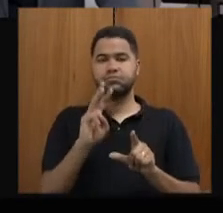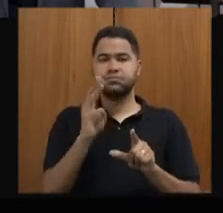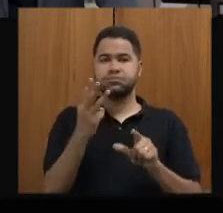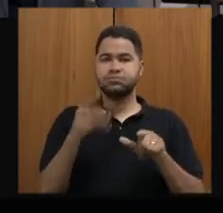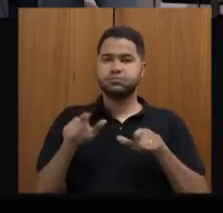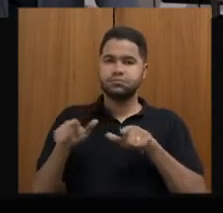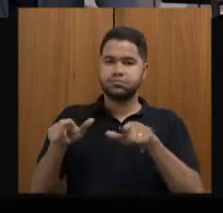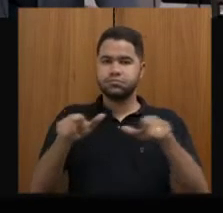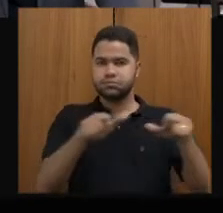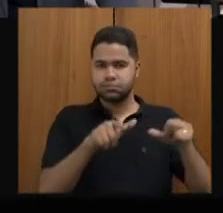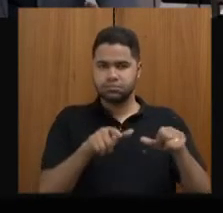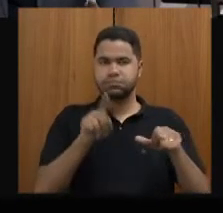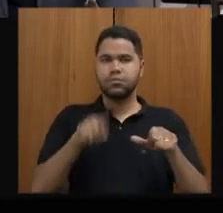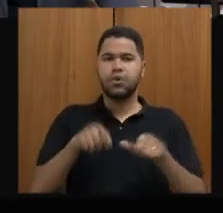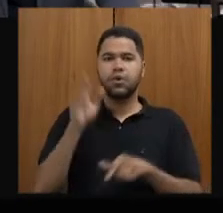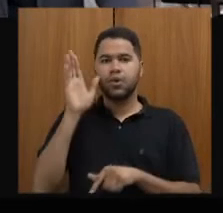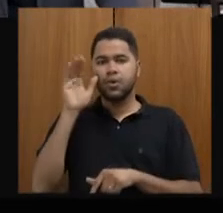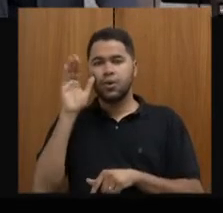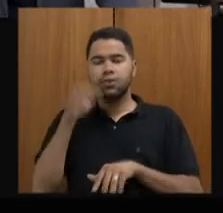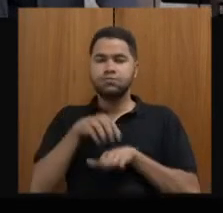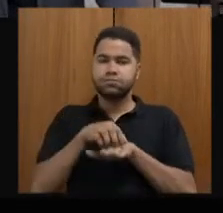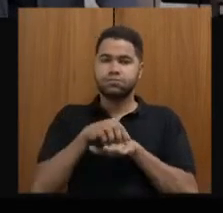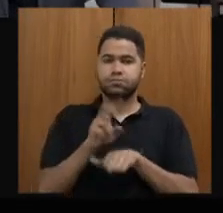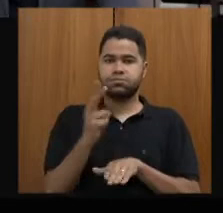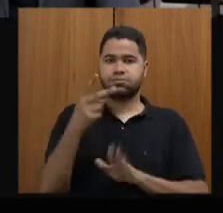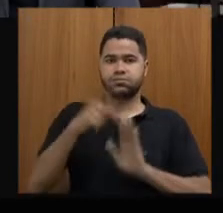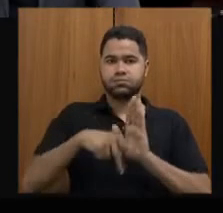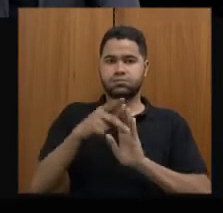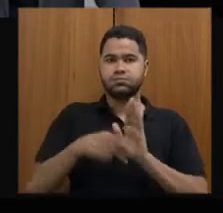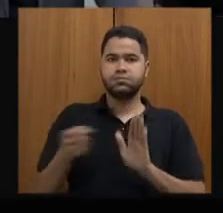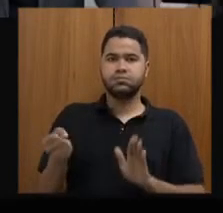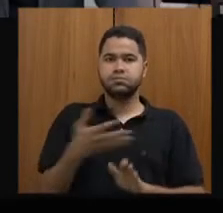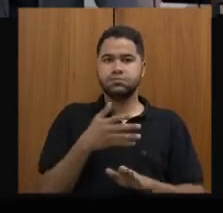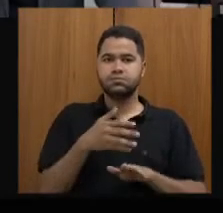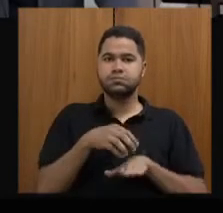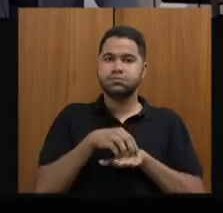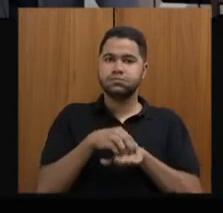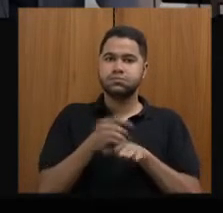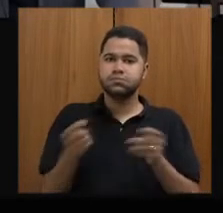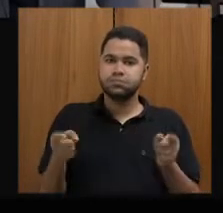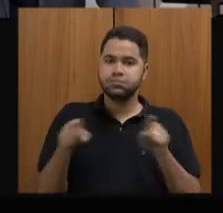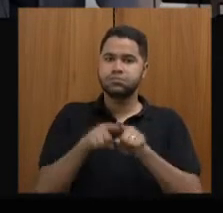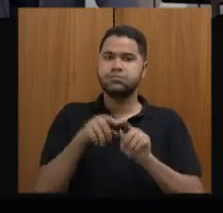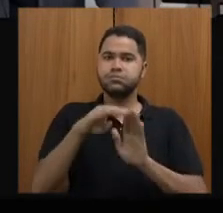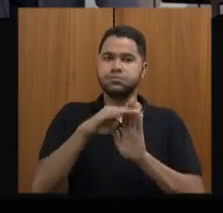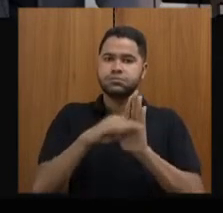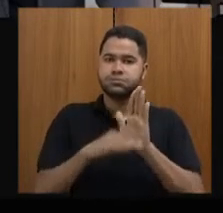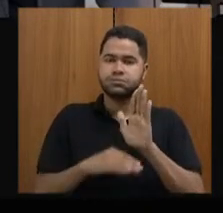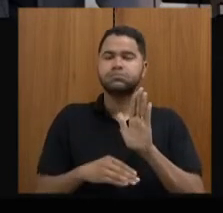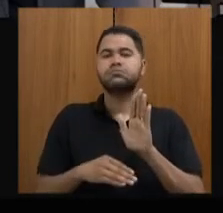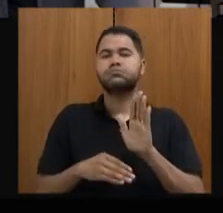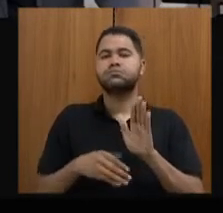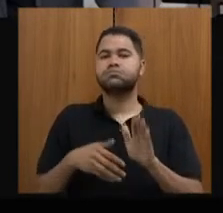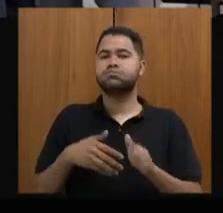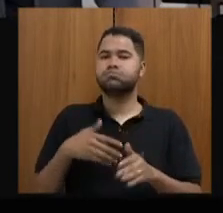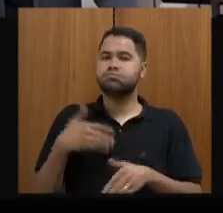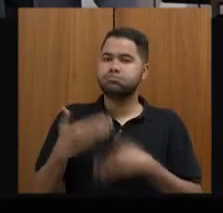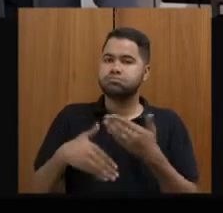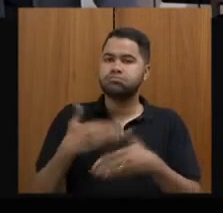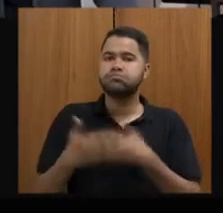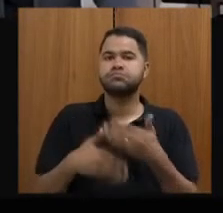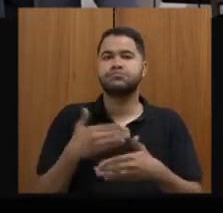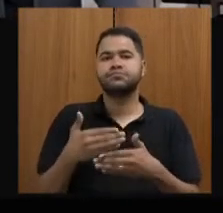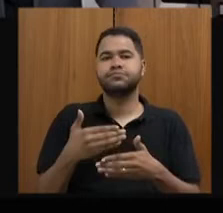participantes do Observatório do Turismo, dois projetos de inovação para o turismo e parceria com o Programa de Aceleração da Secretaria de